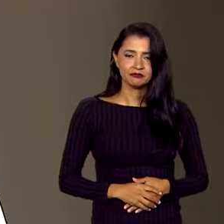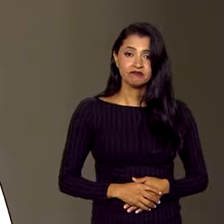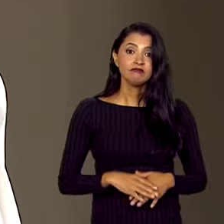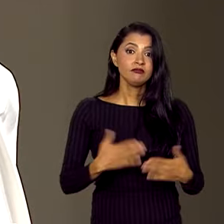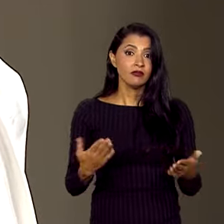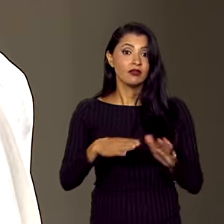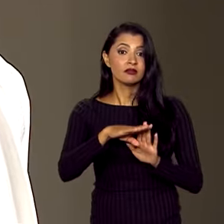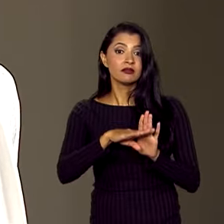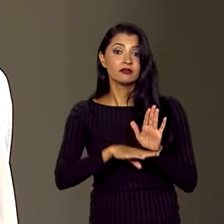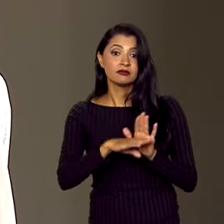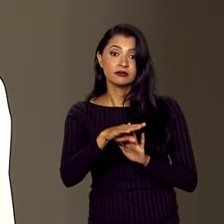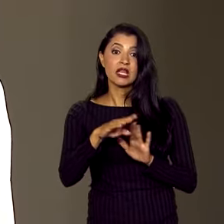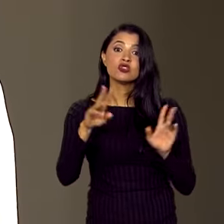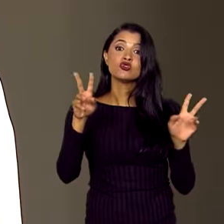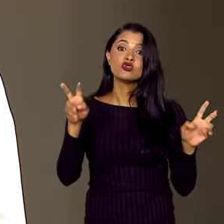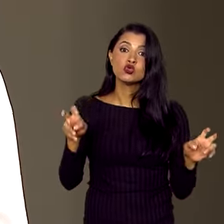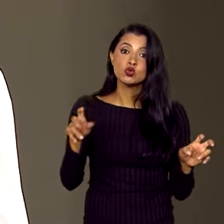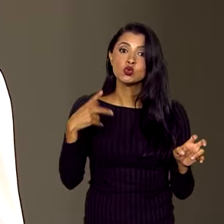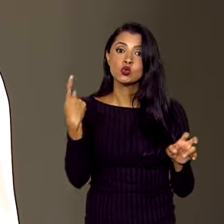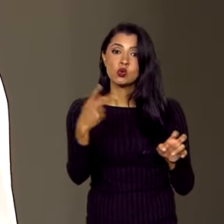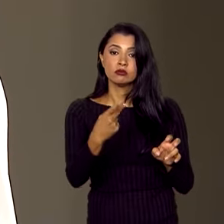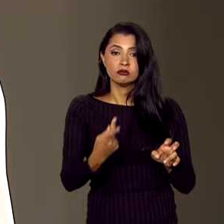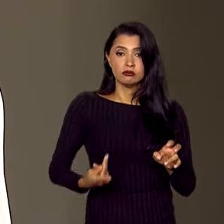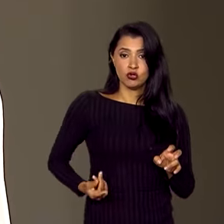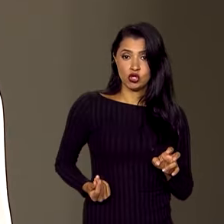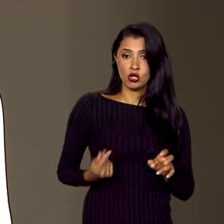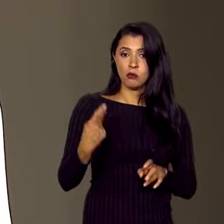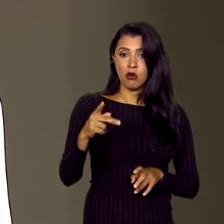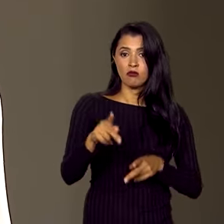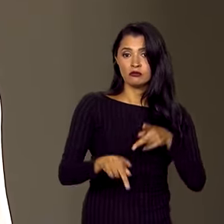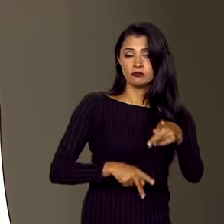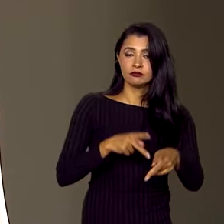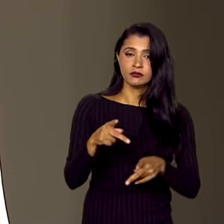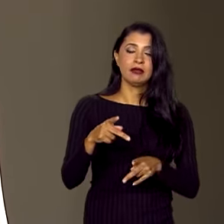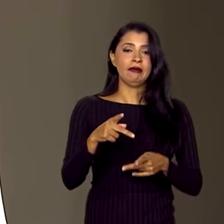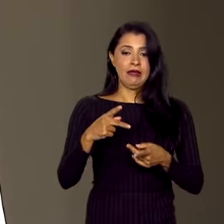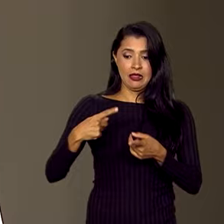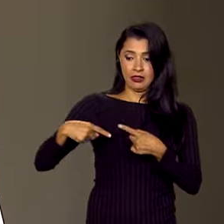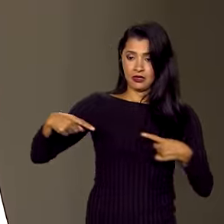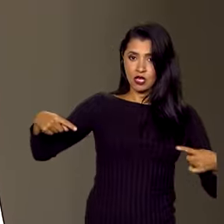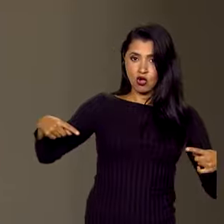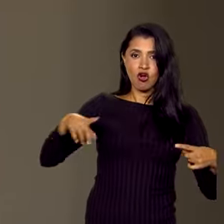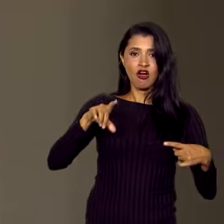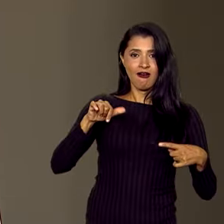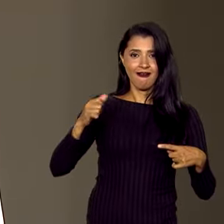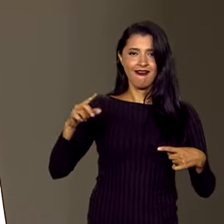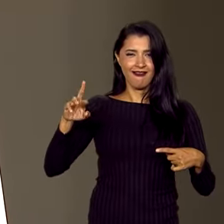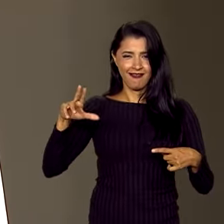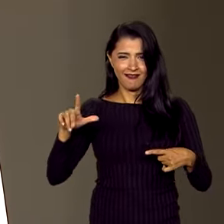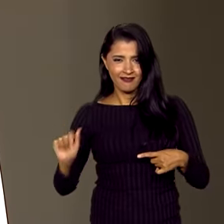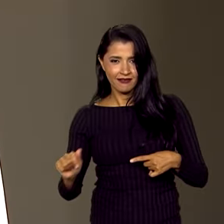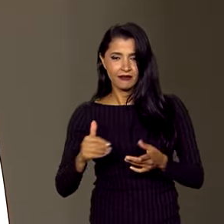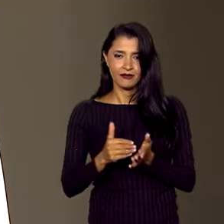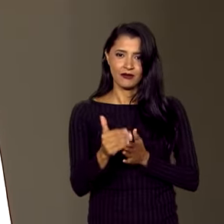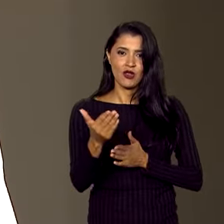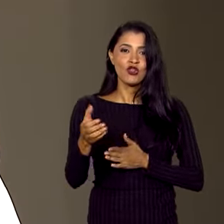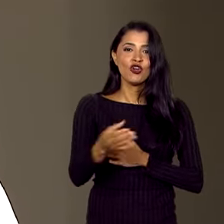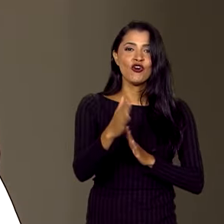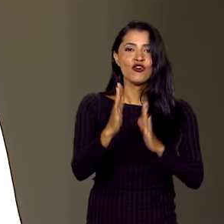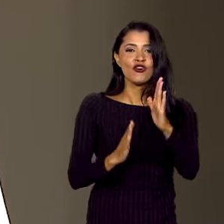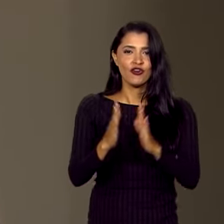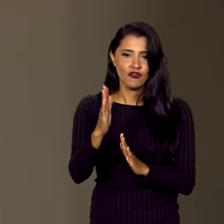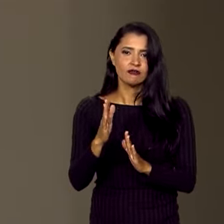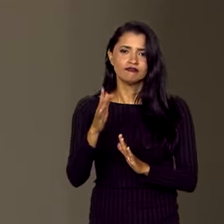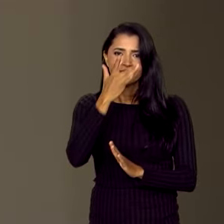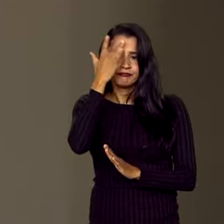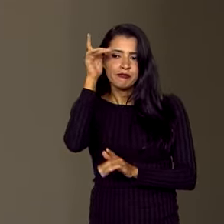Bom, vamos falar agora de um assunto que mexe no bolso da população. O Desenrola Brasil começou hoje uma nova fase que abranja aqueles